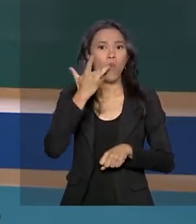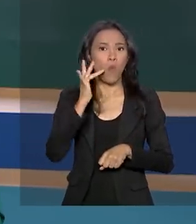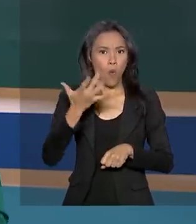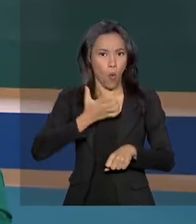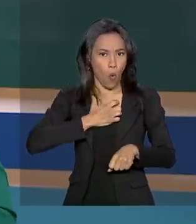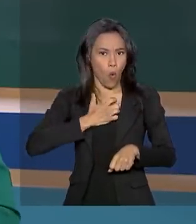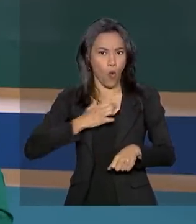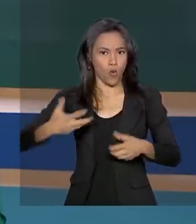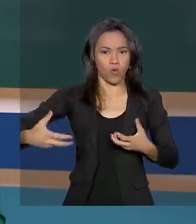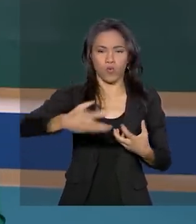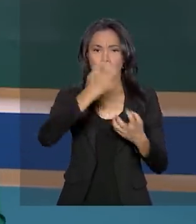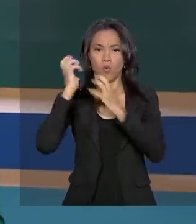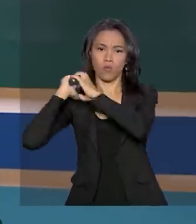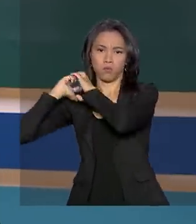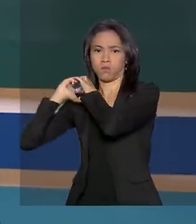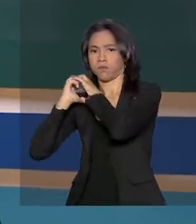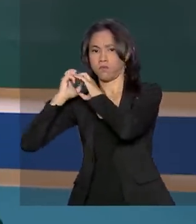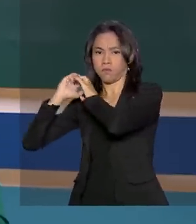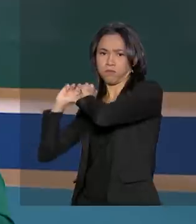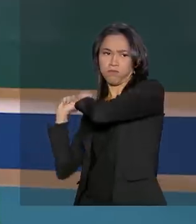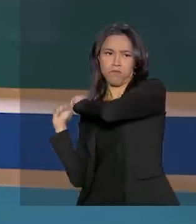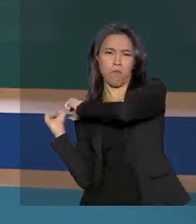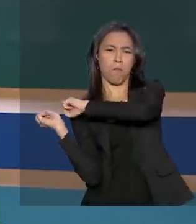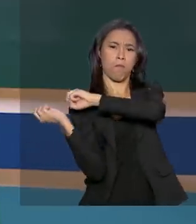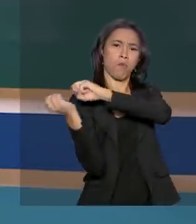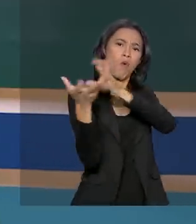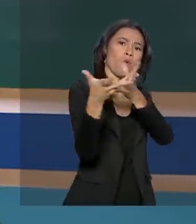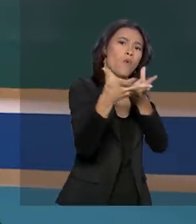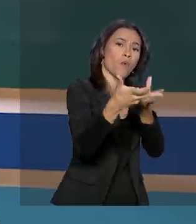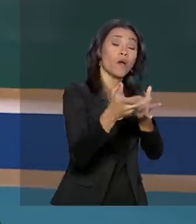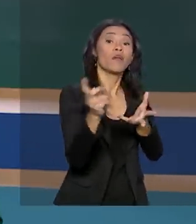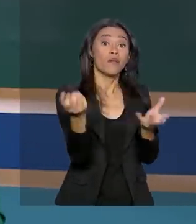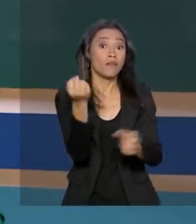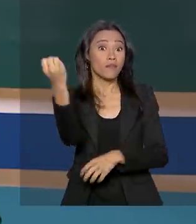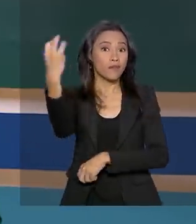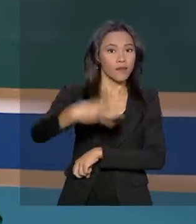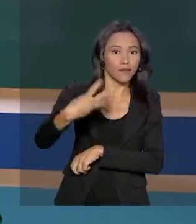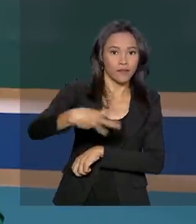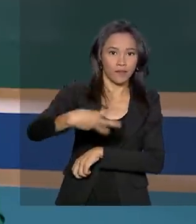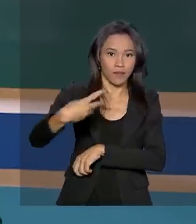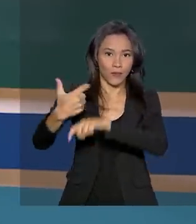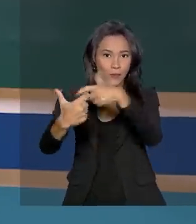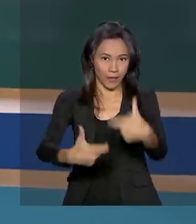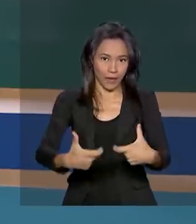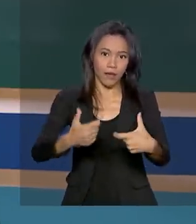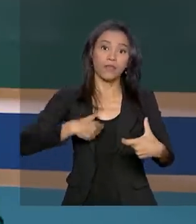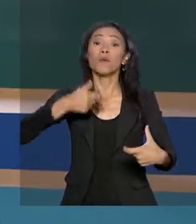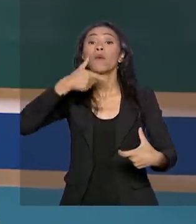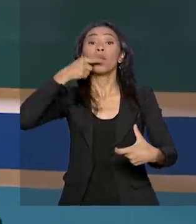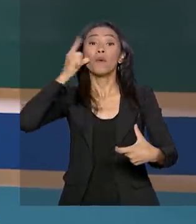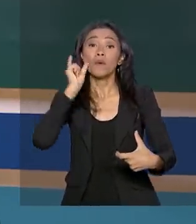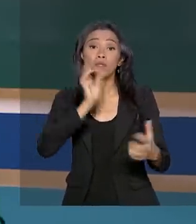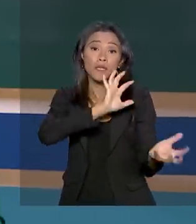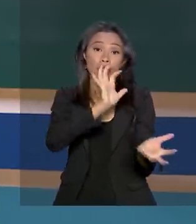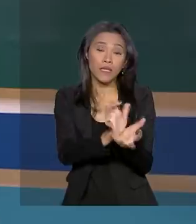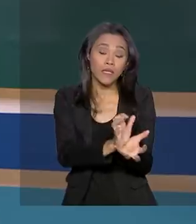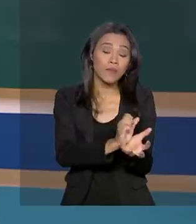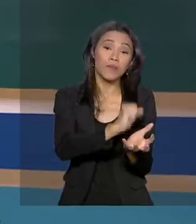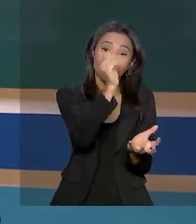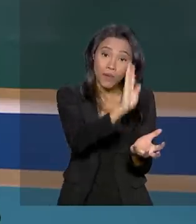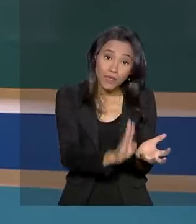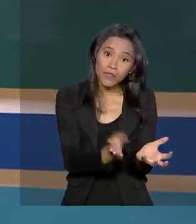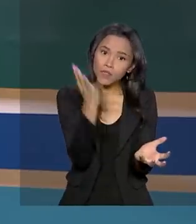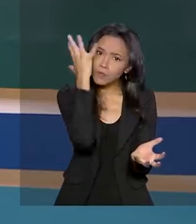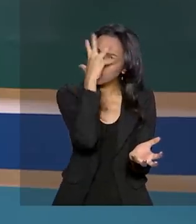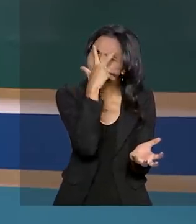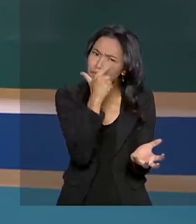arremesso de peso com o Darlan Romani e sobe para o terceiro lugar no quadro de medalhas. Ontem, a equipe brasileira também fez bonito em